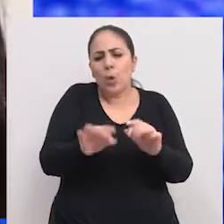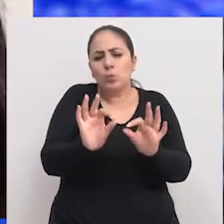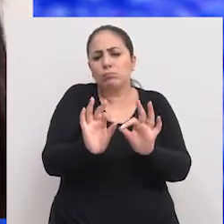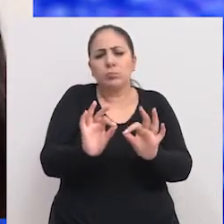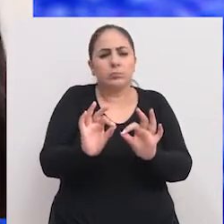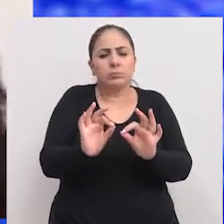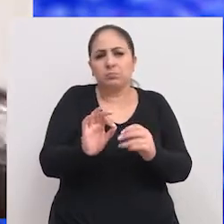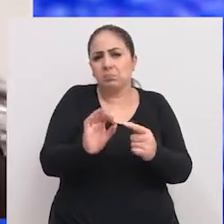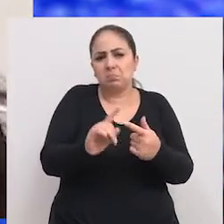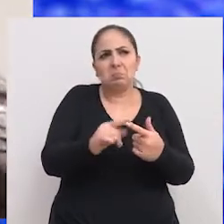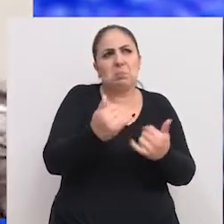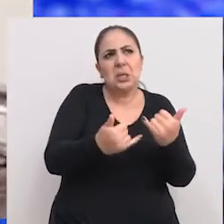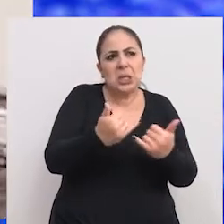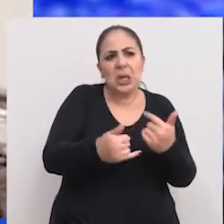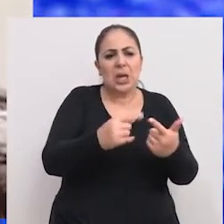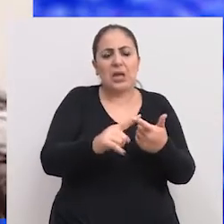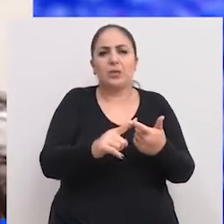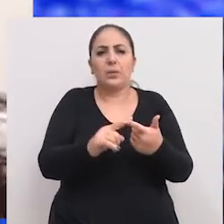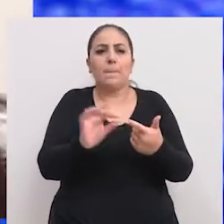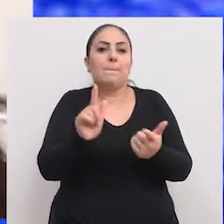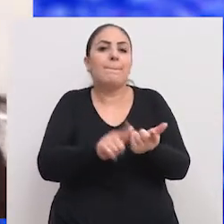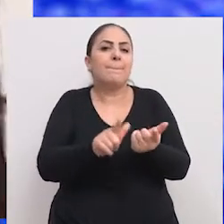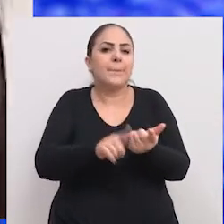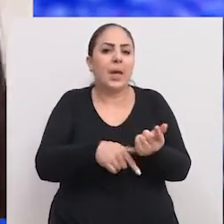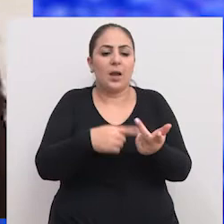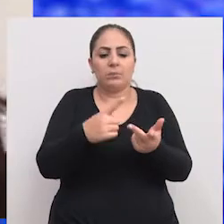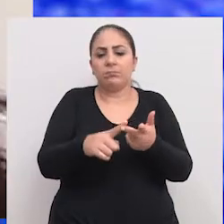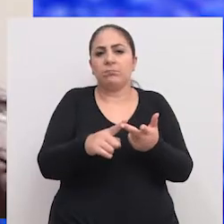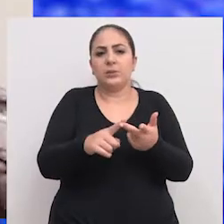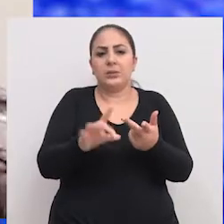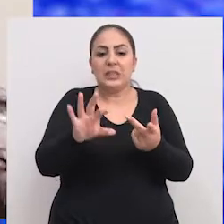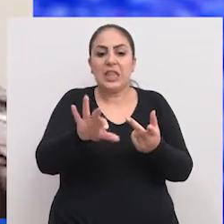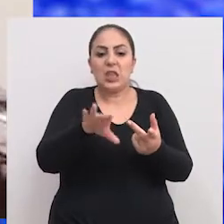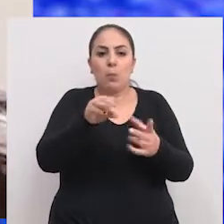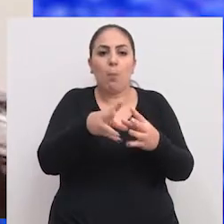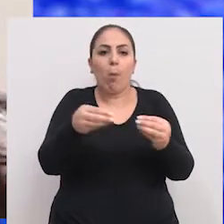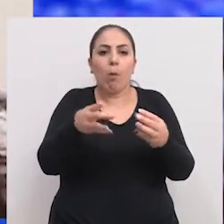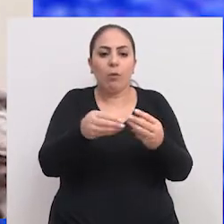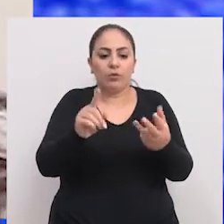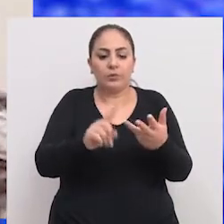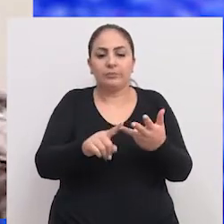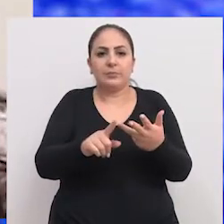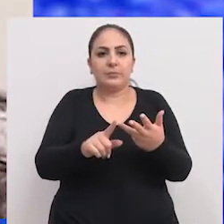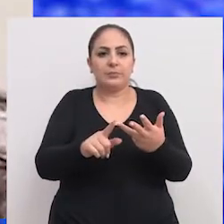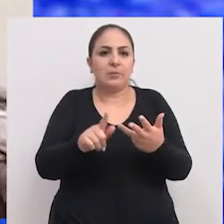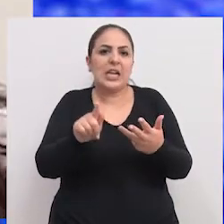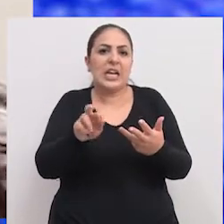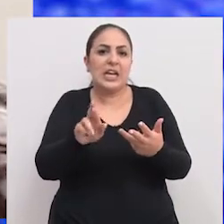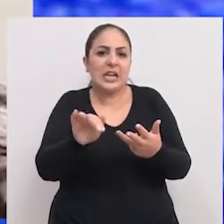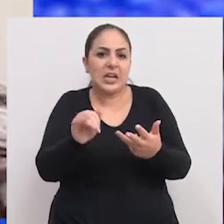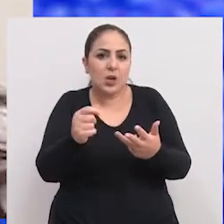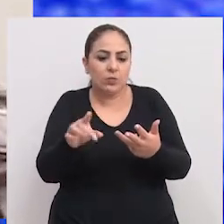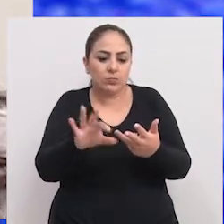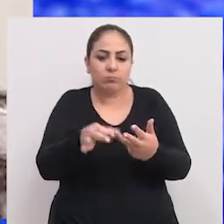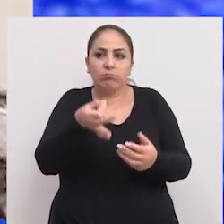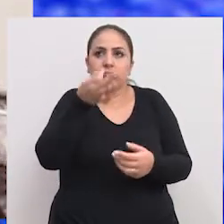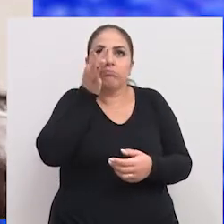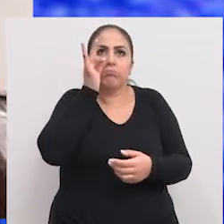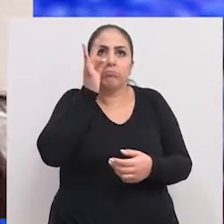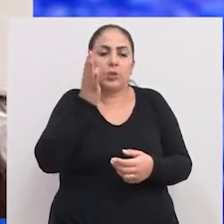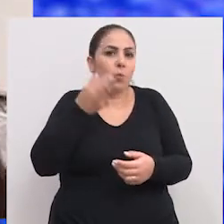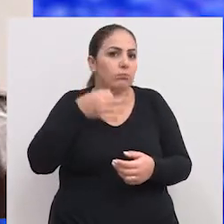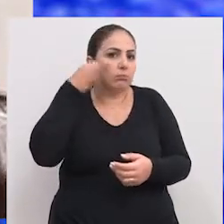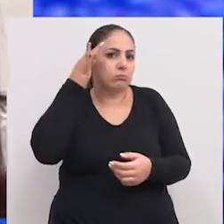objetos dos mais variados, desde brinquedo, pedaços de papel, de esponjas, grãos, e, enfim,